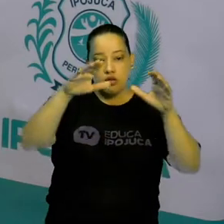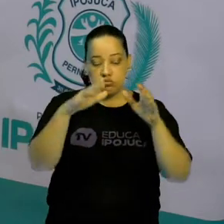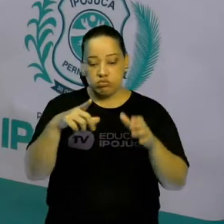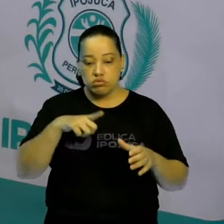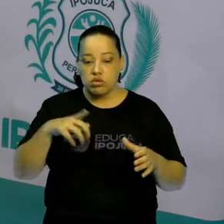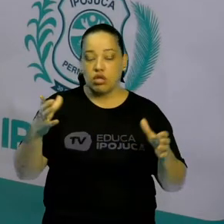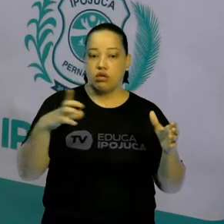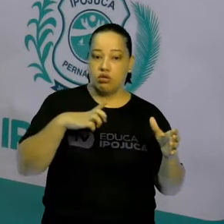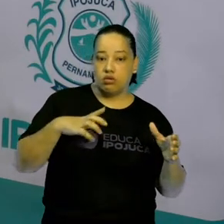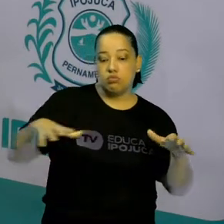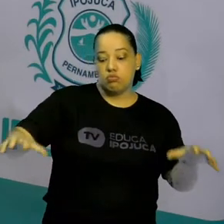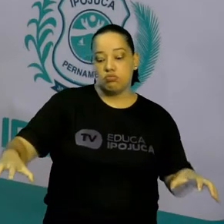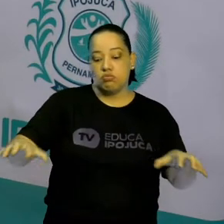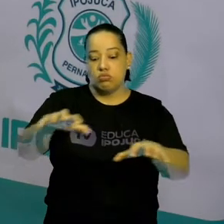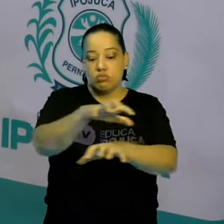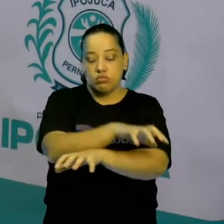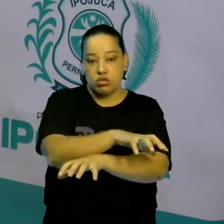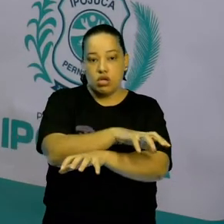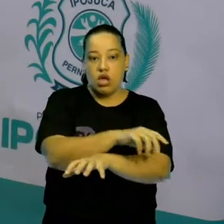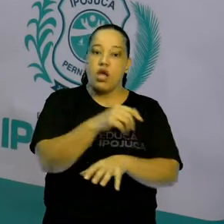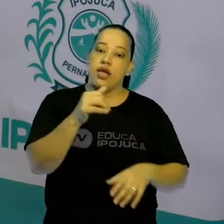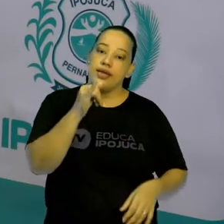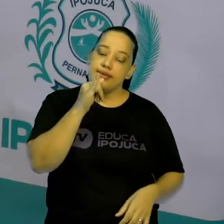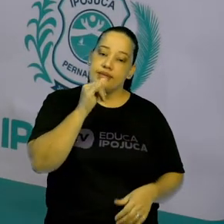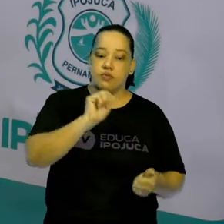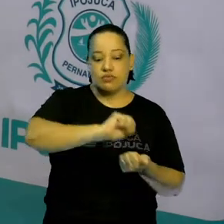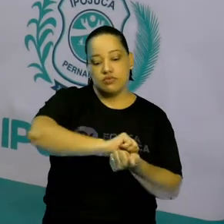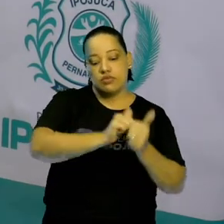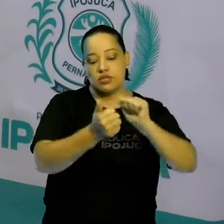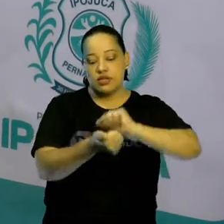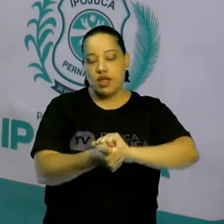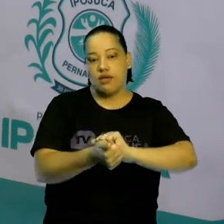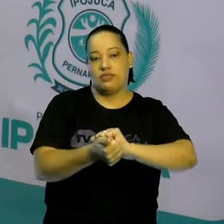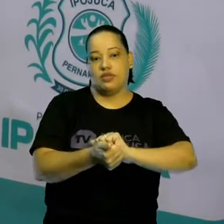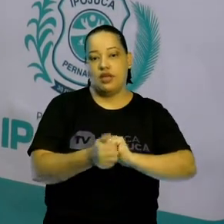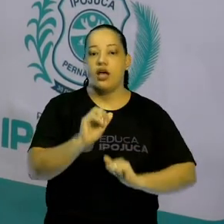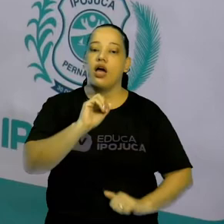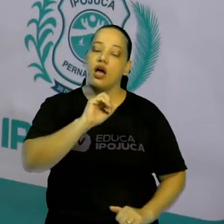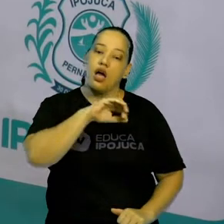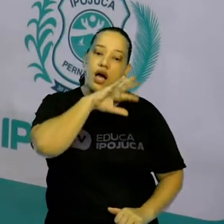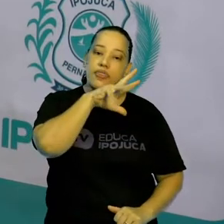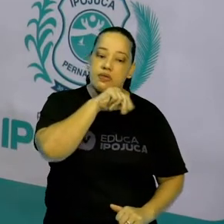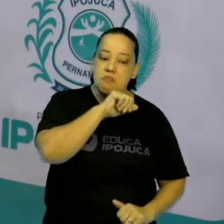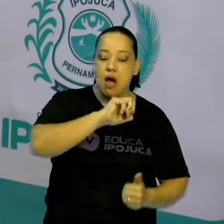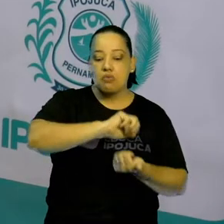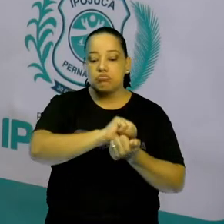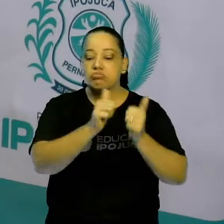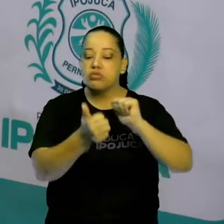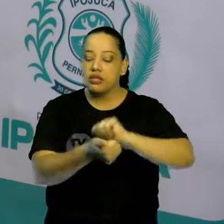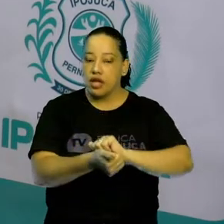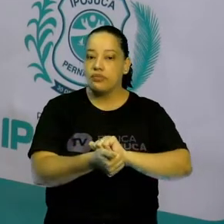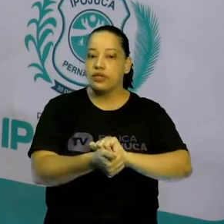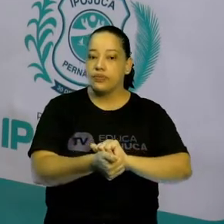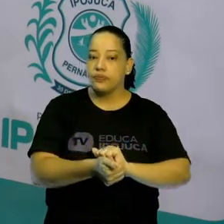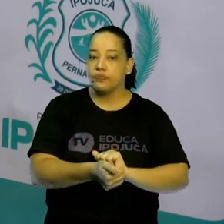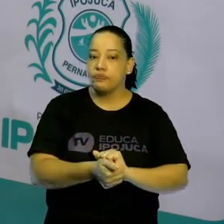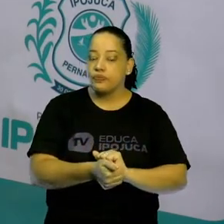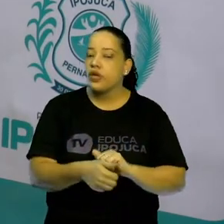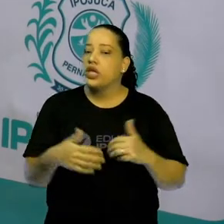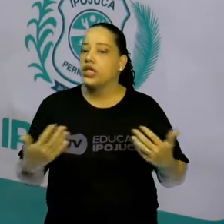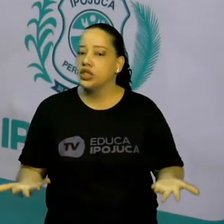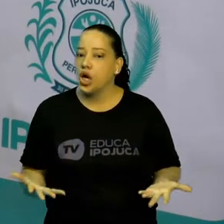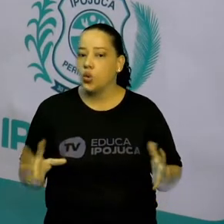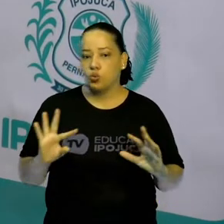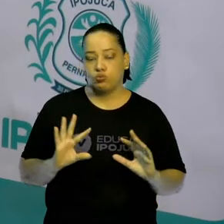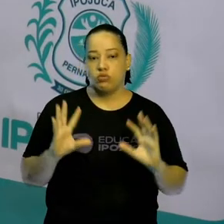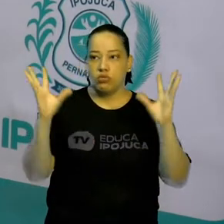adapta àquele local em que vive. Então, só para finalizar. Então, tudo isso que eu